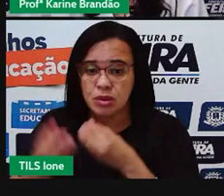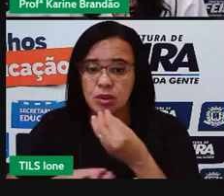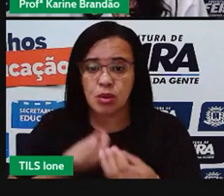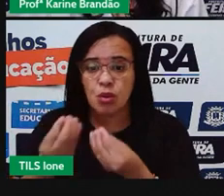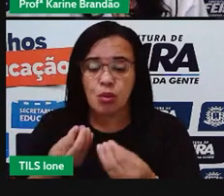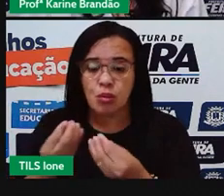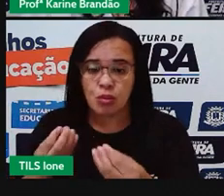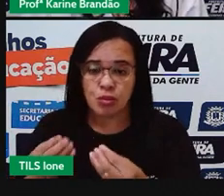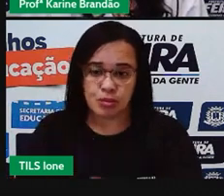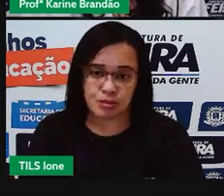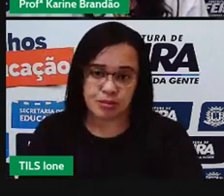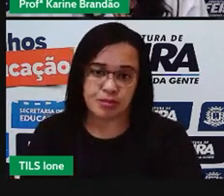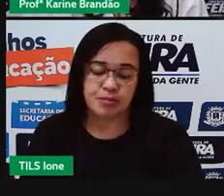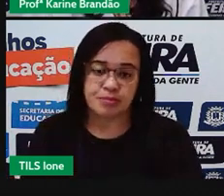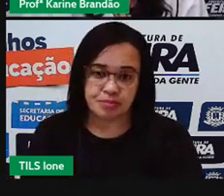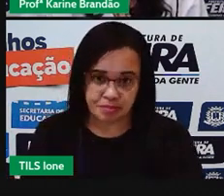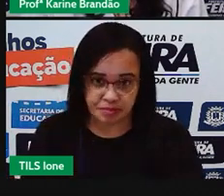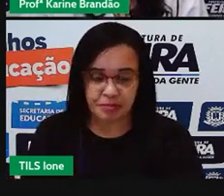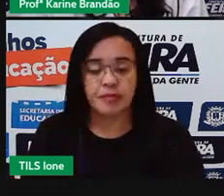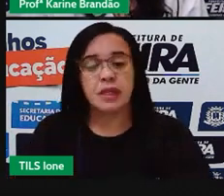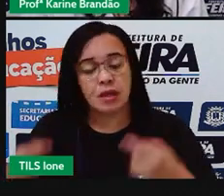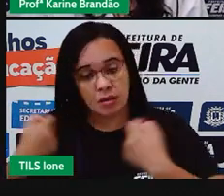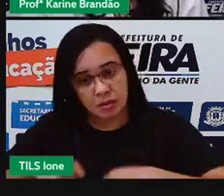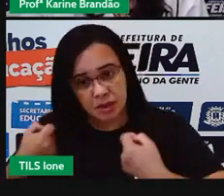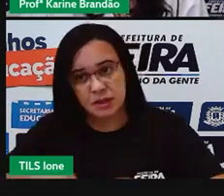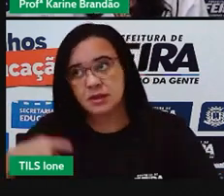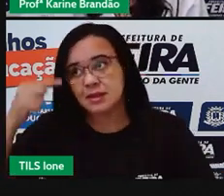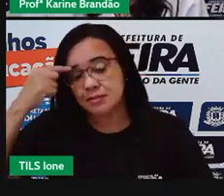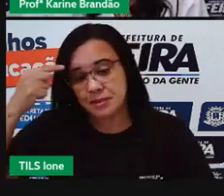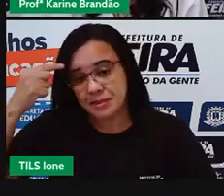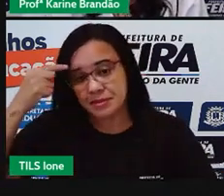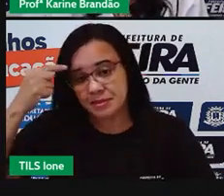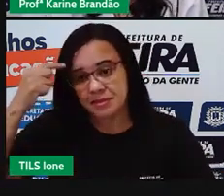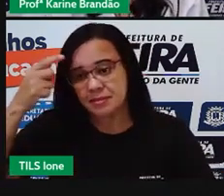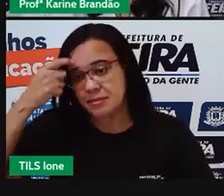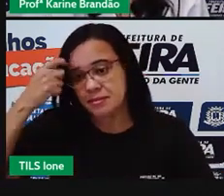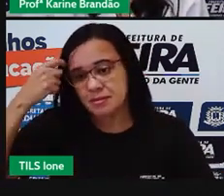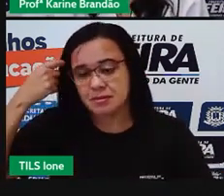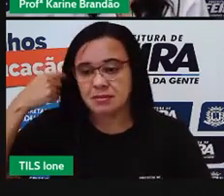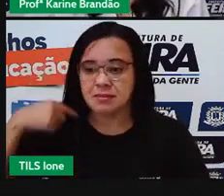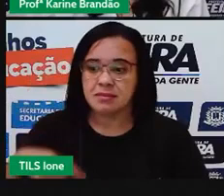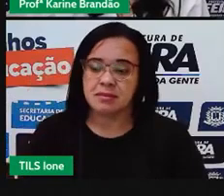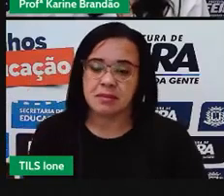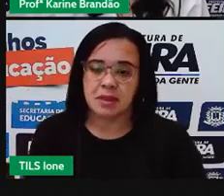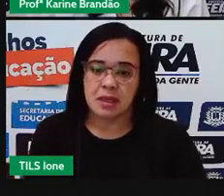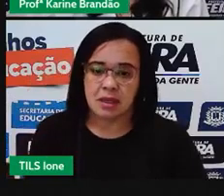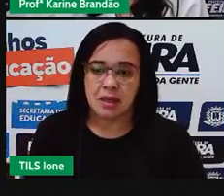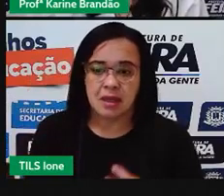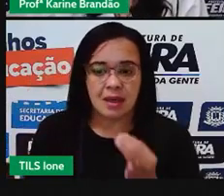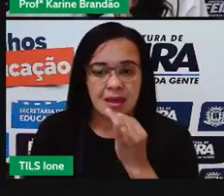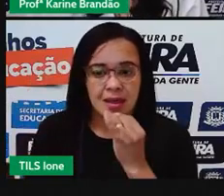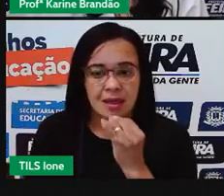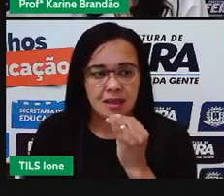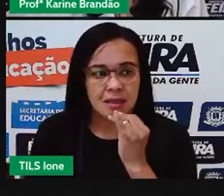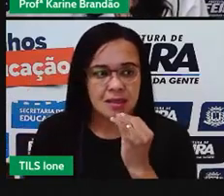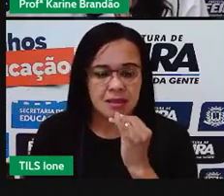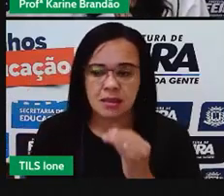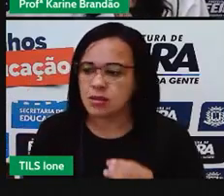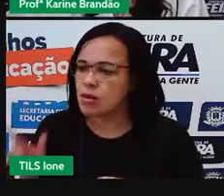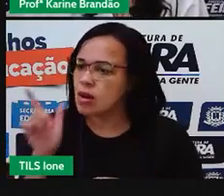metros cúbicos por per capita ao ano de consumo de água.